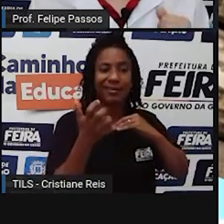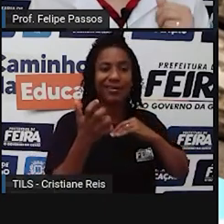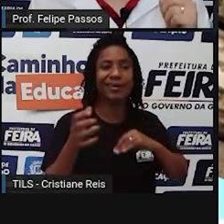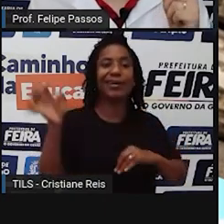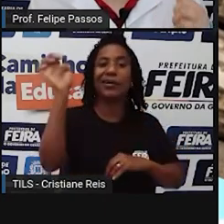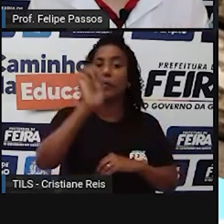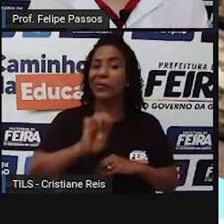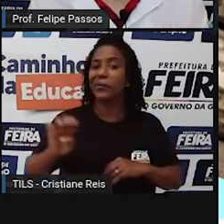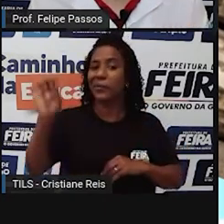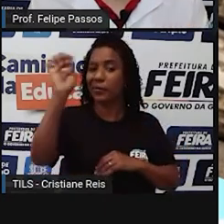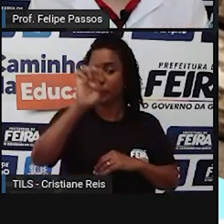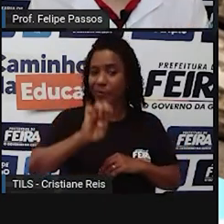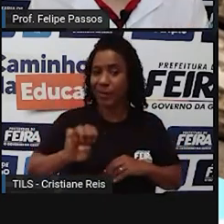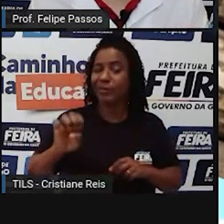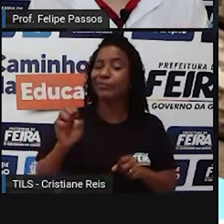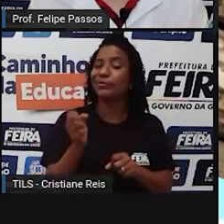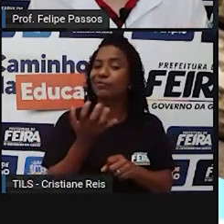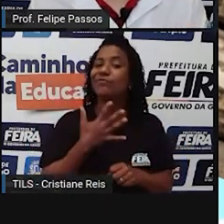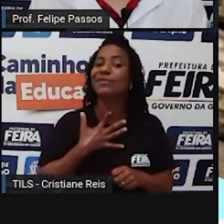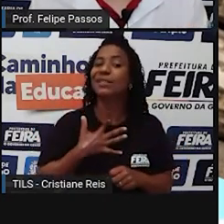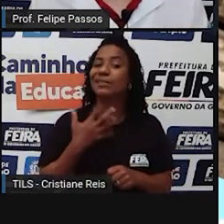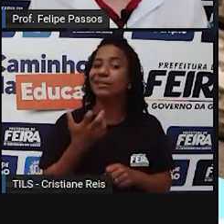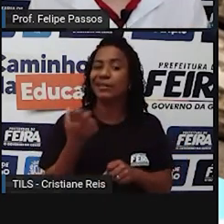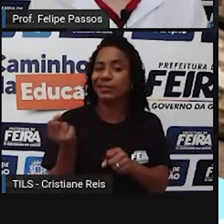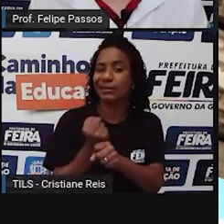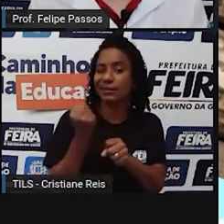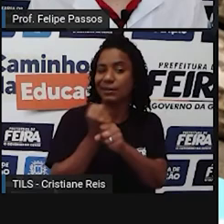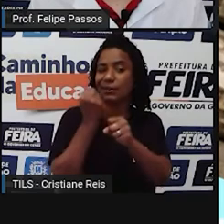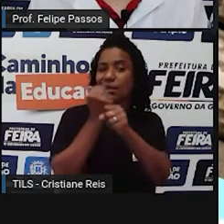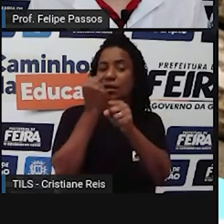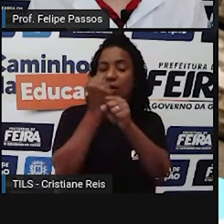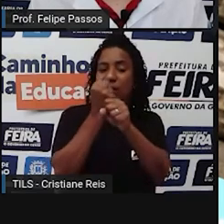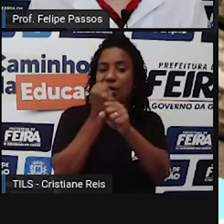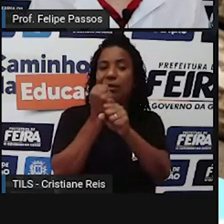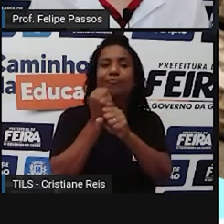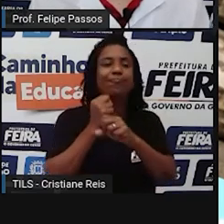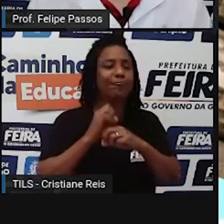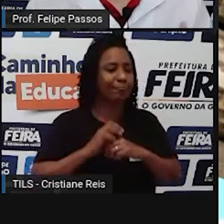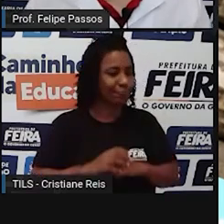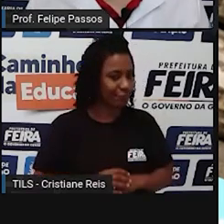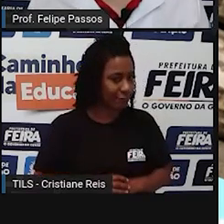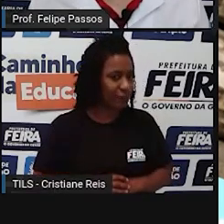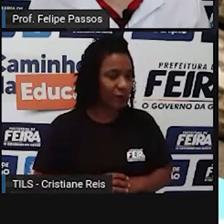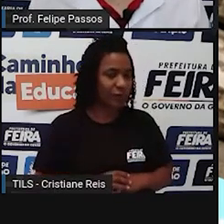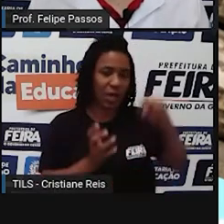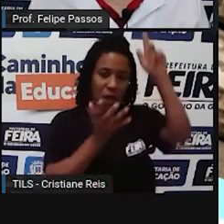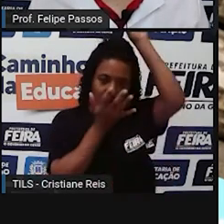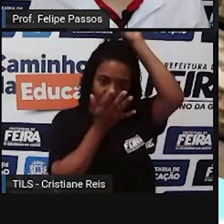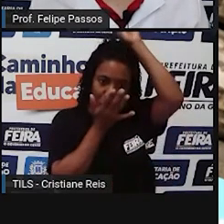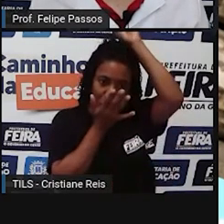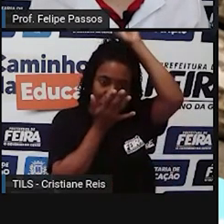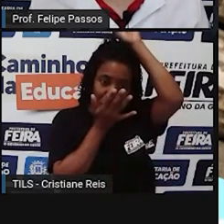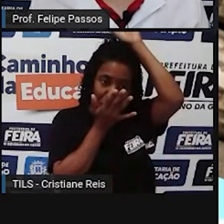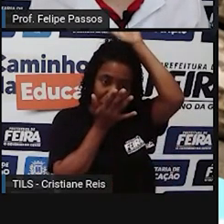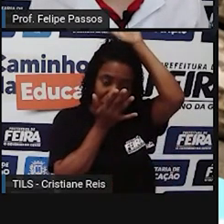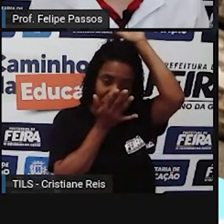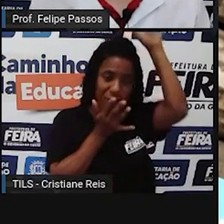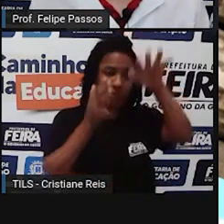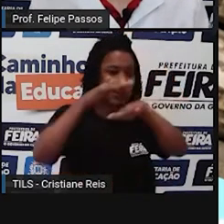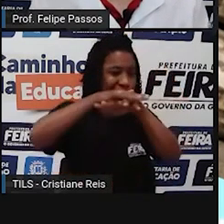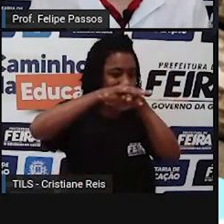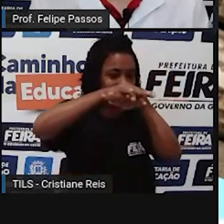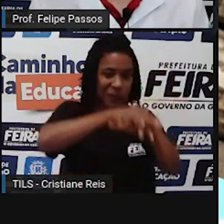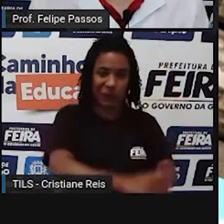Ele, ó, dominou a população indígena, trouxe outras populações de outros países, né?